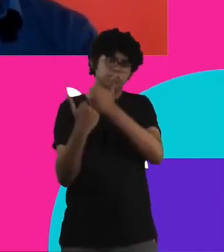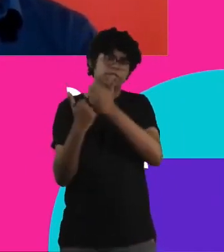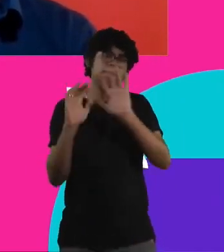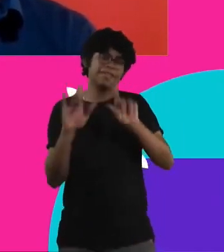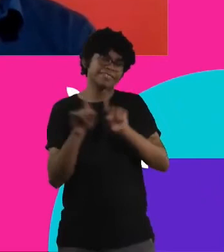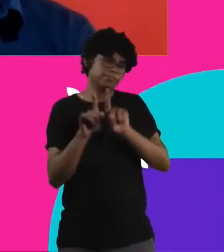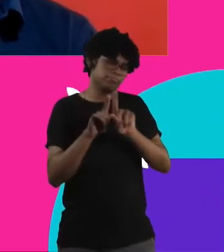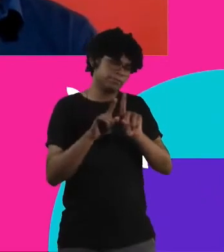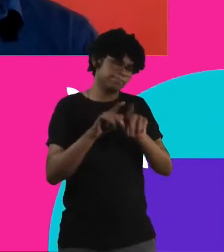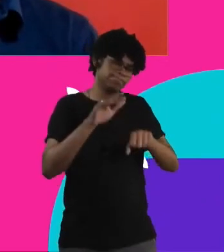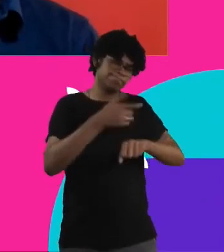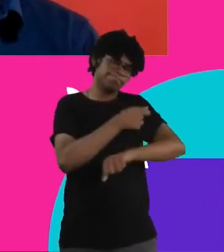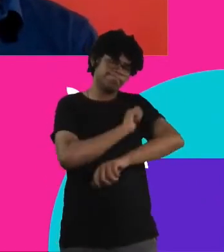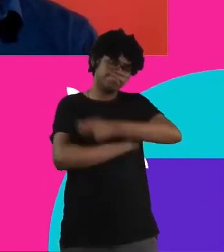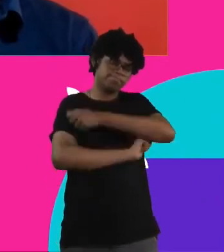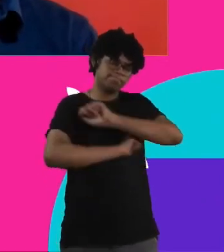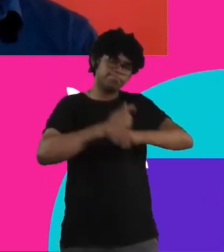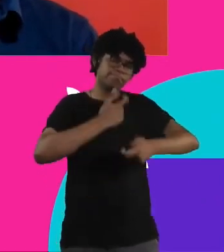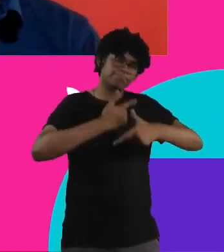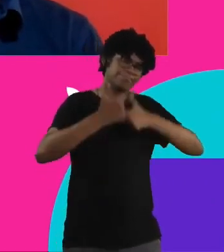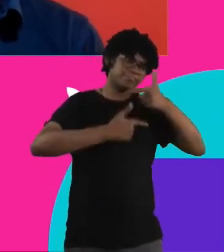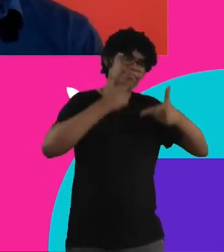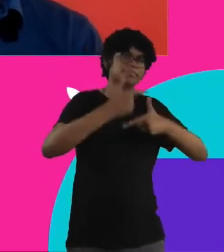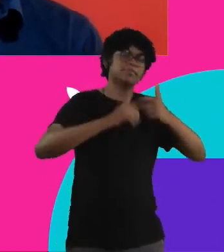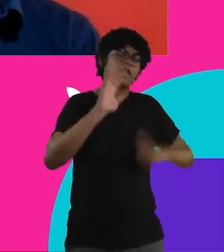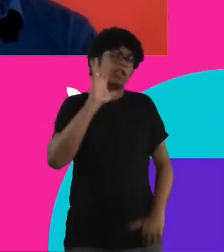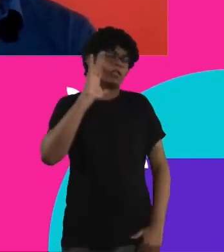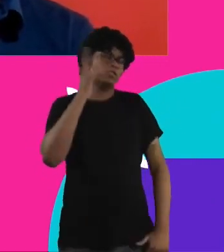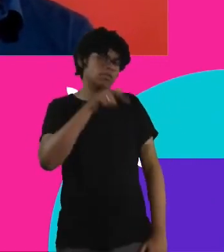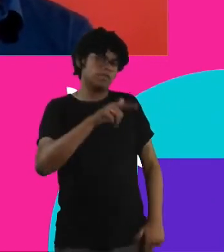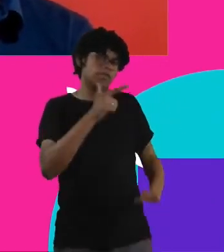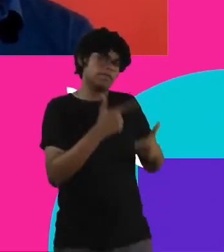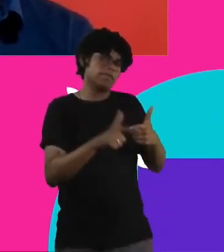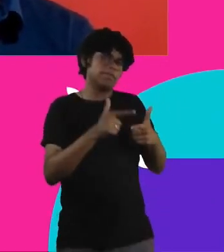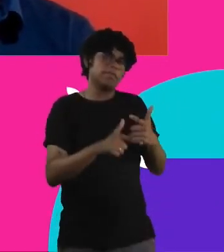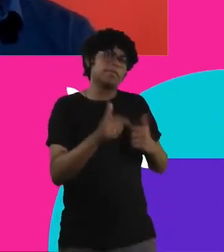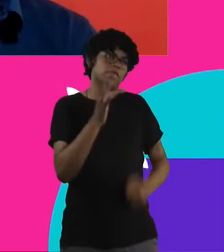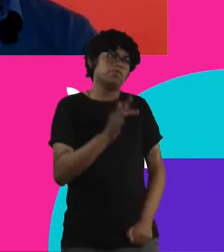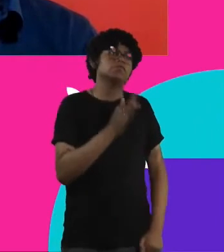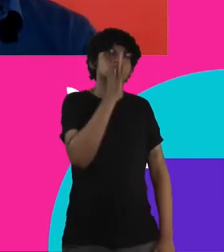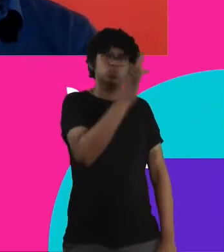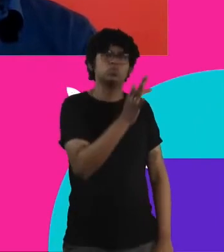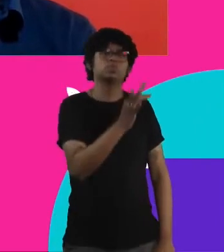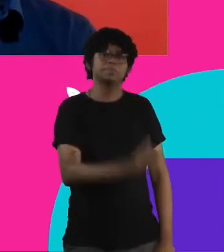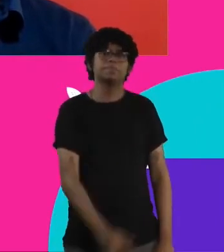que esse ponto, para que esse problema seja mais resolvido a médio, longo prazo, né?